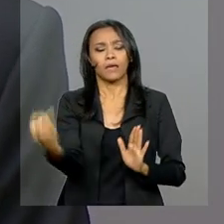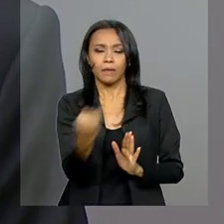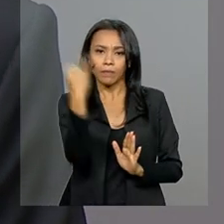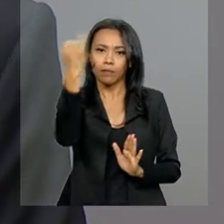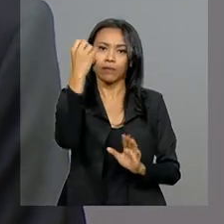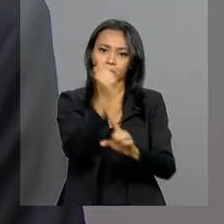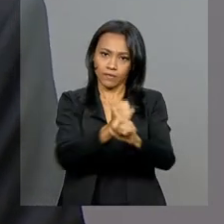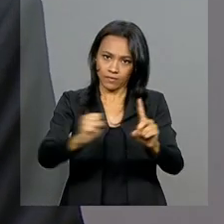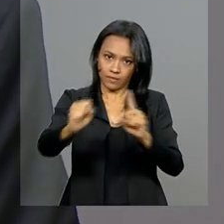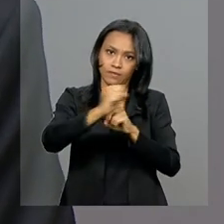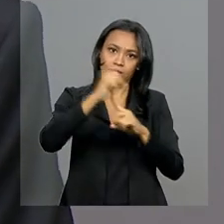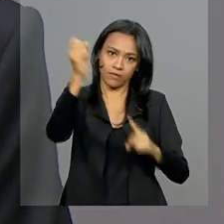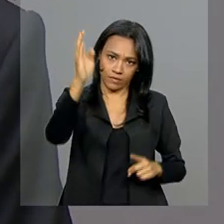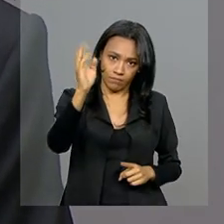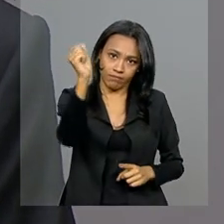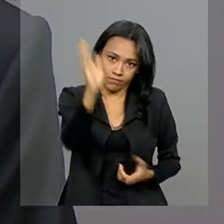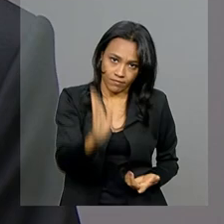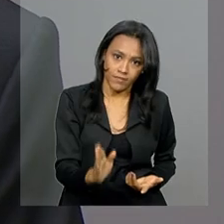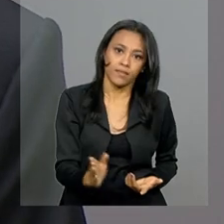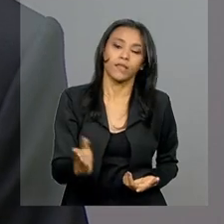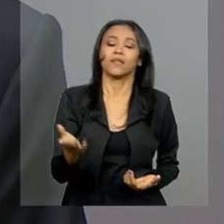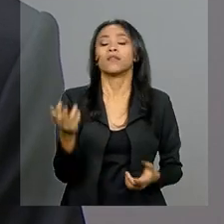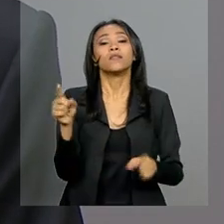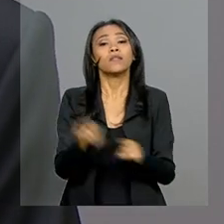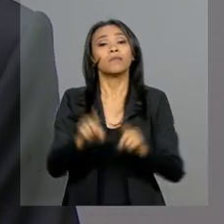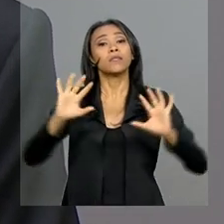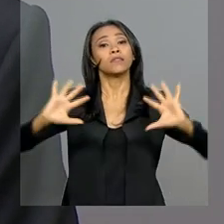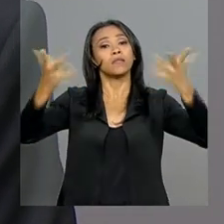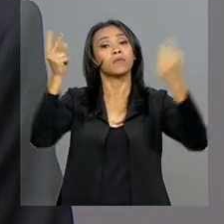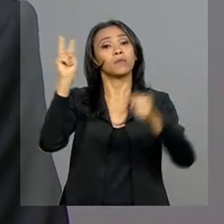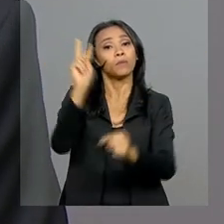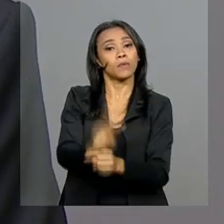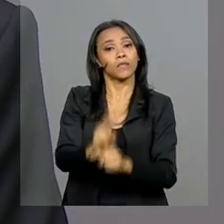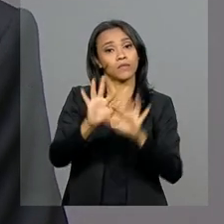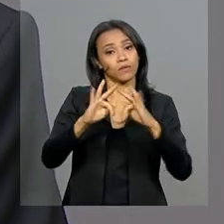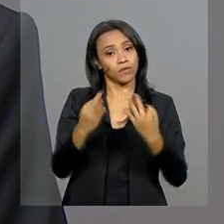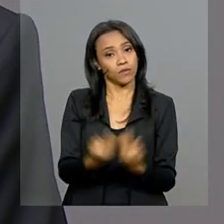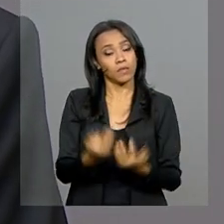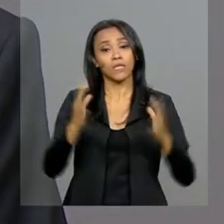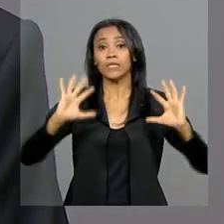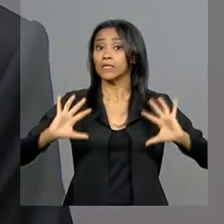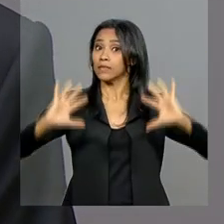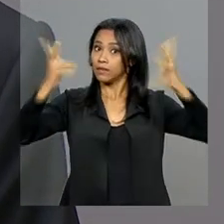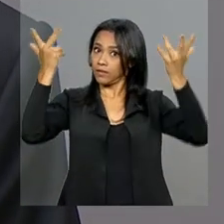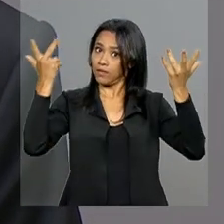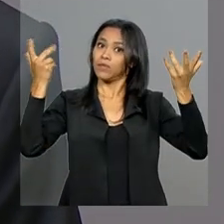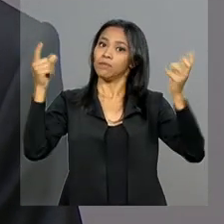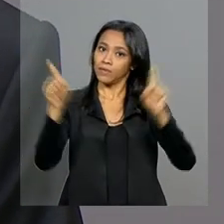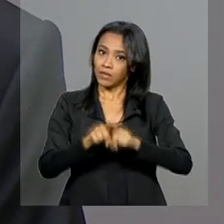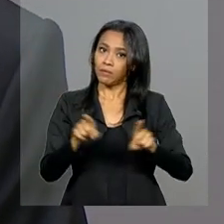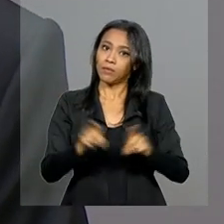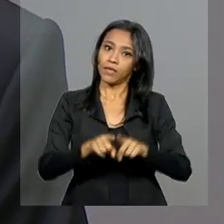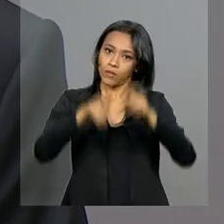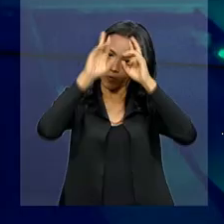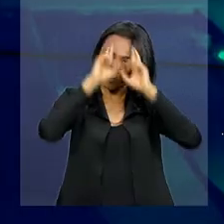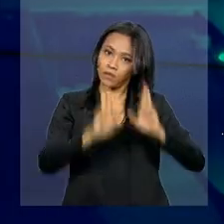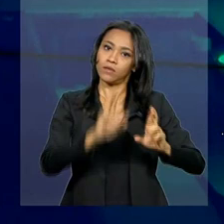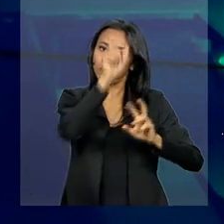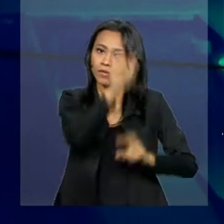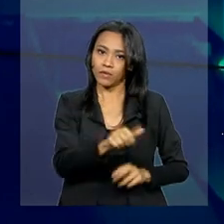brasileira. Celebramos a proteção da família, celebramos a dignidade da mulher.